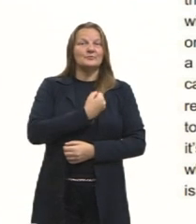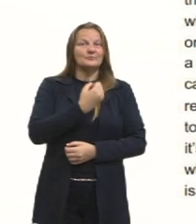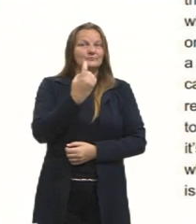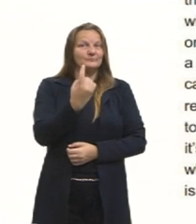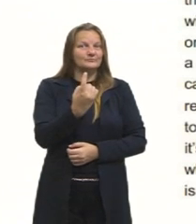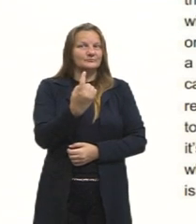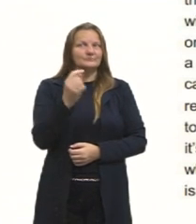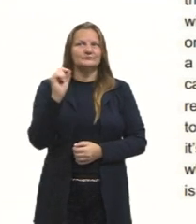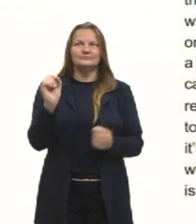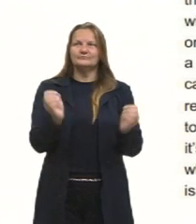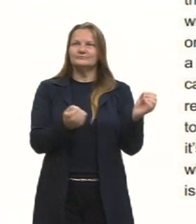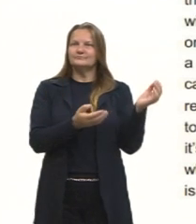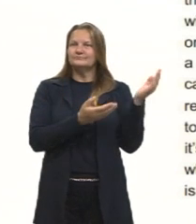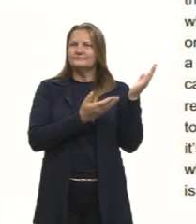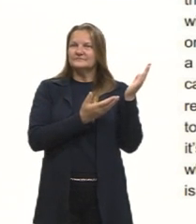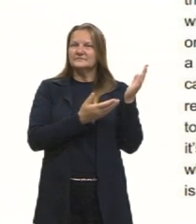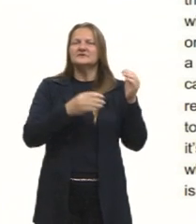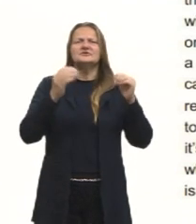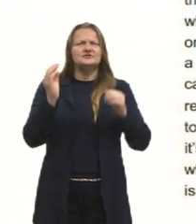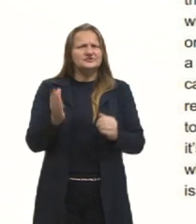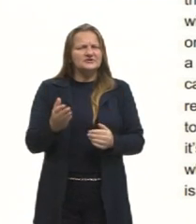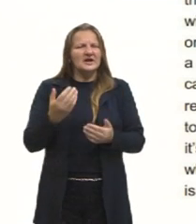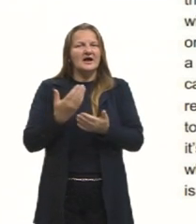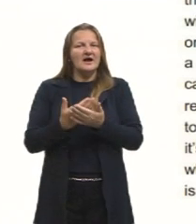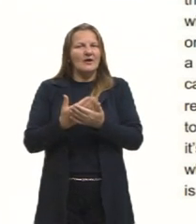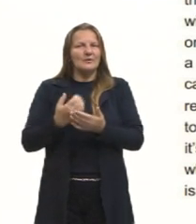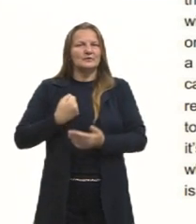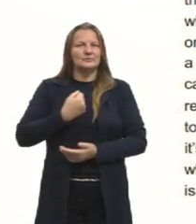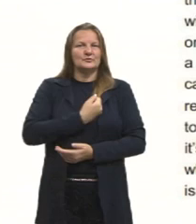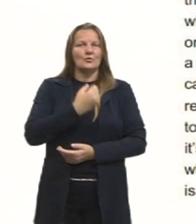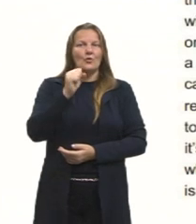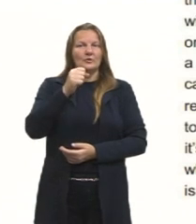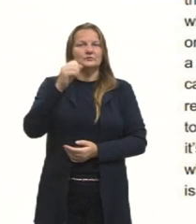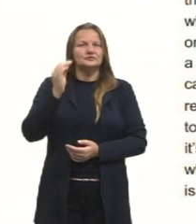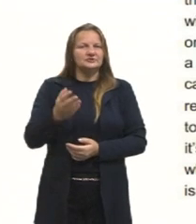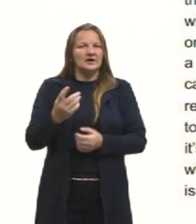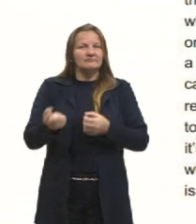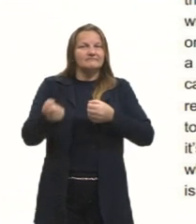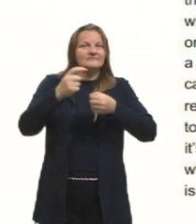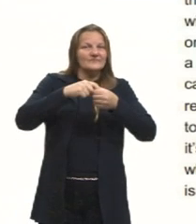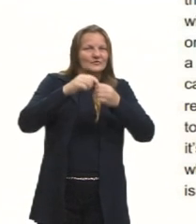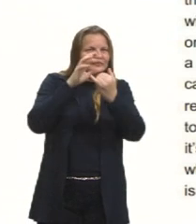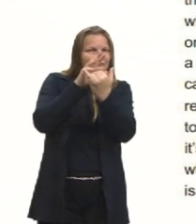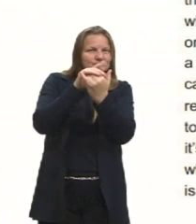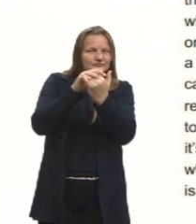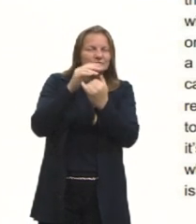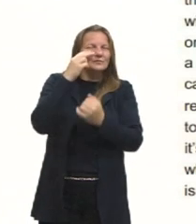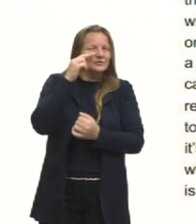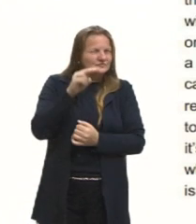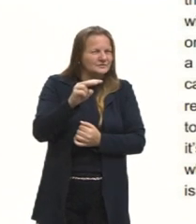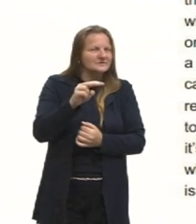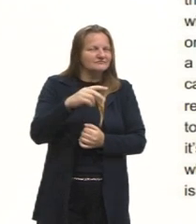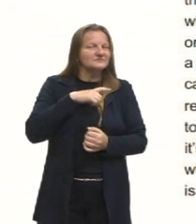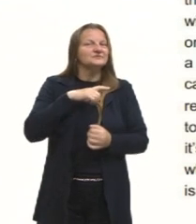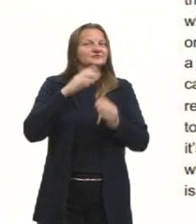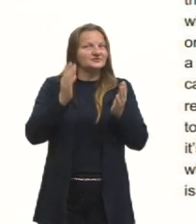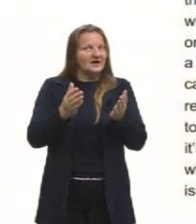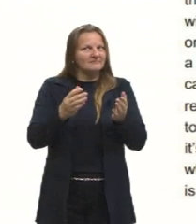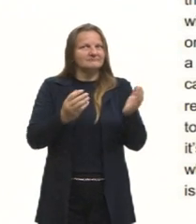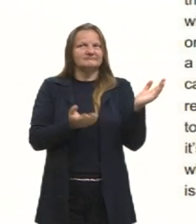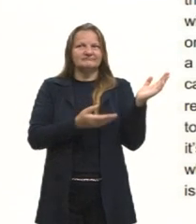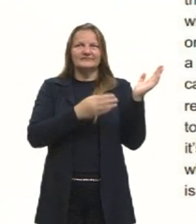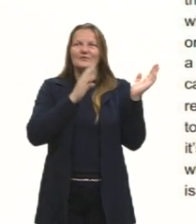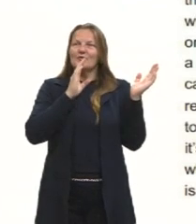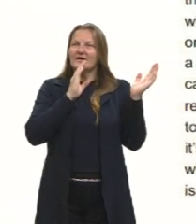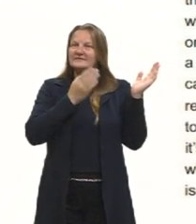Essa questão aqui nós trabalhamos na aula 8. Se vocês derem uma olhadinha lá na aula 8, vocês vão ver que nós trabalhamos essa questão